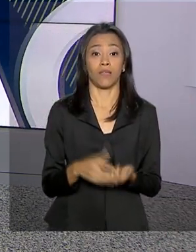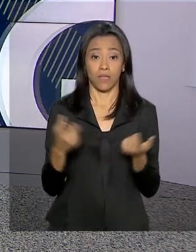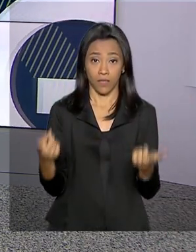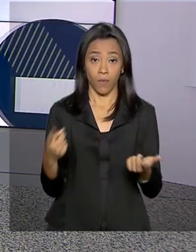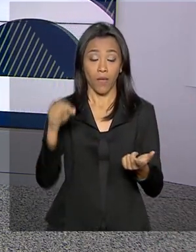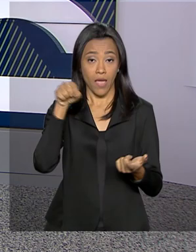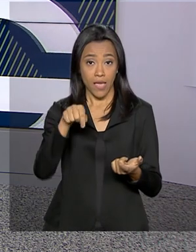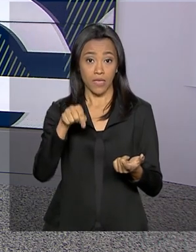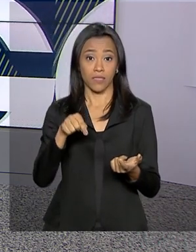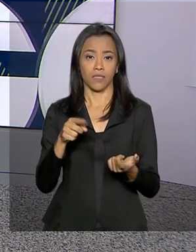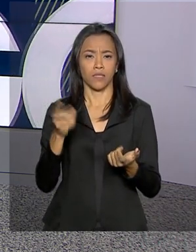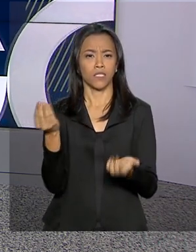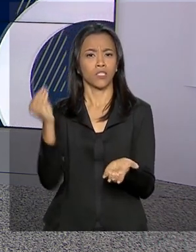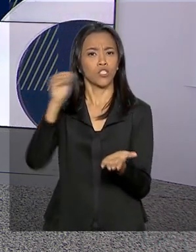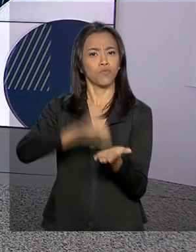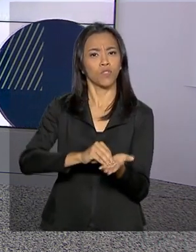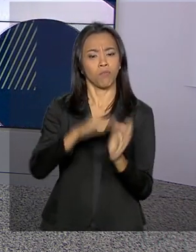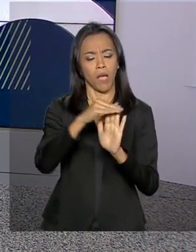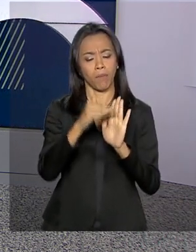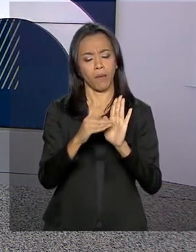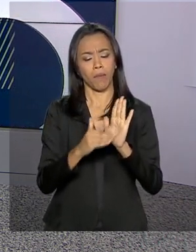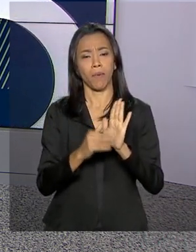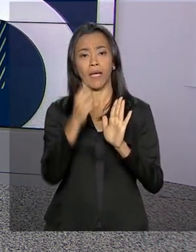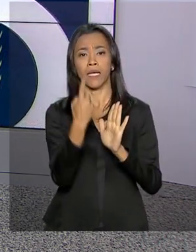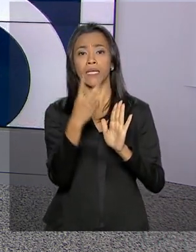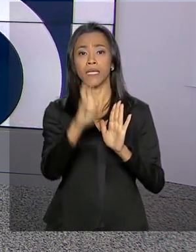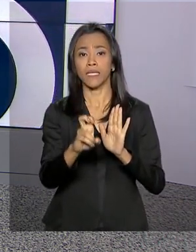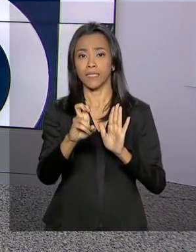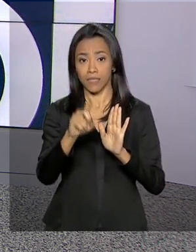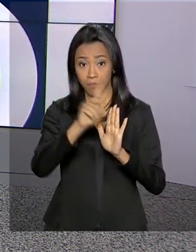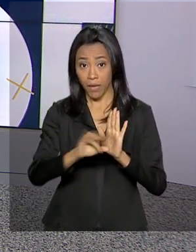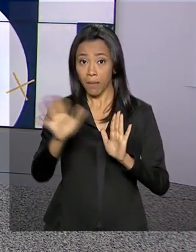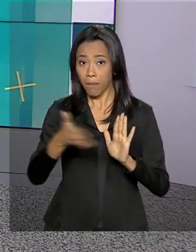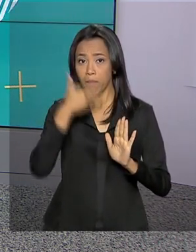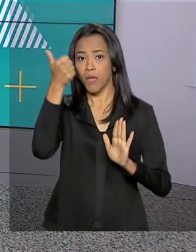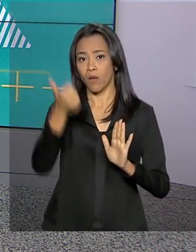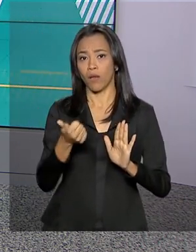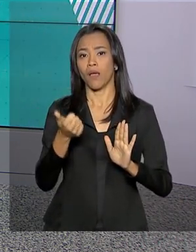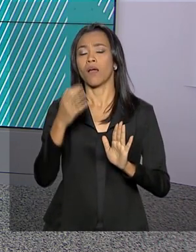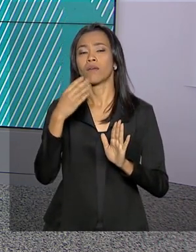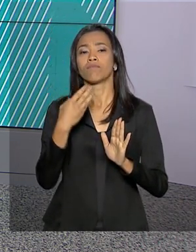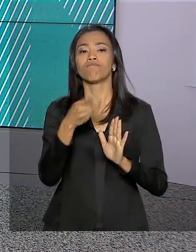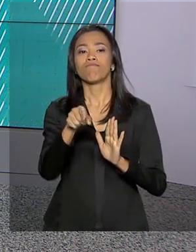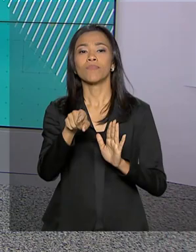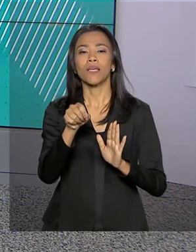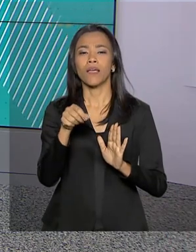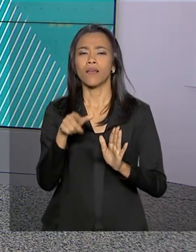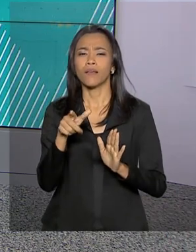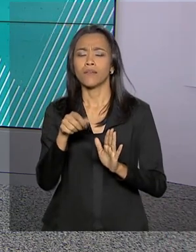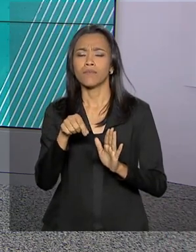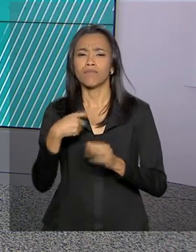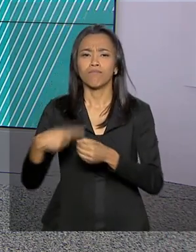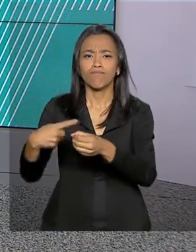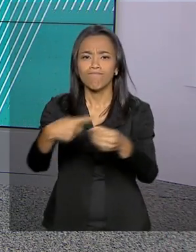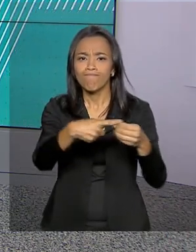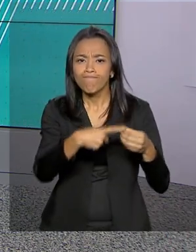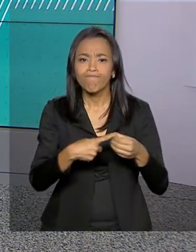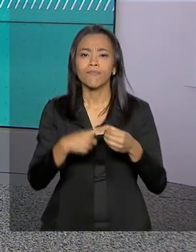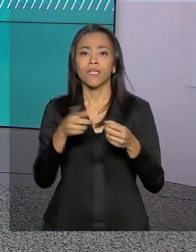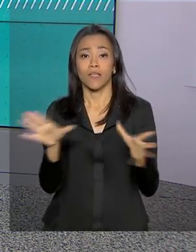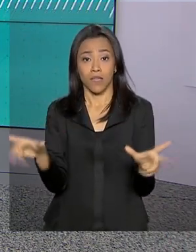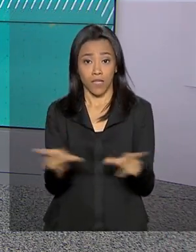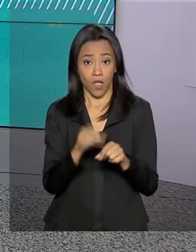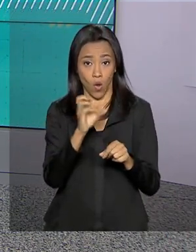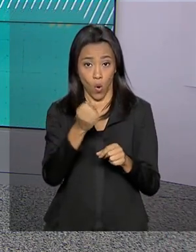a publicação 15 medidas para melhorar a qualidade do ar nos municípios, em parceria com a ONU Meio Ambiente, a OPAS,